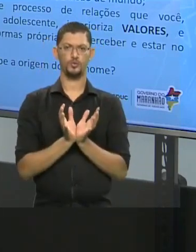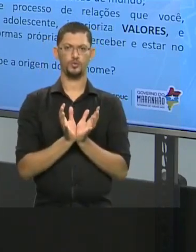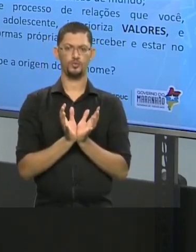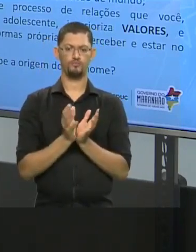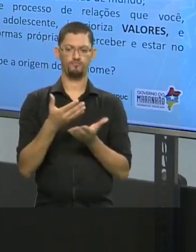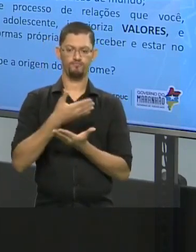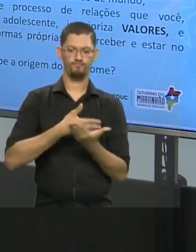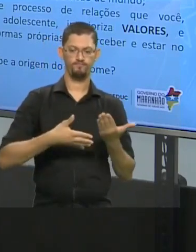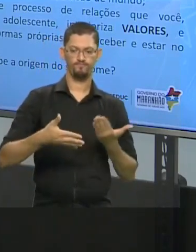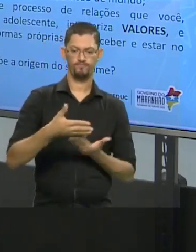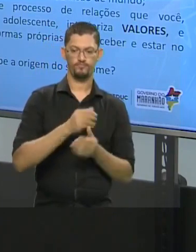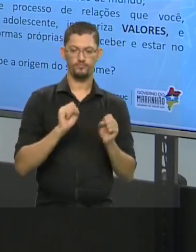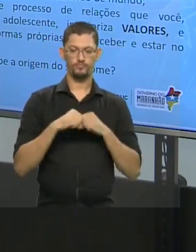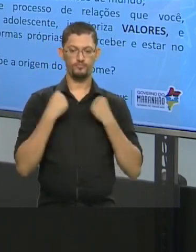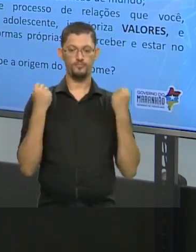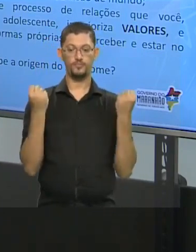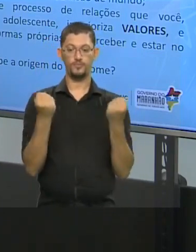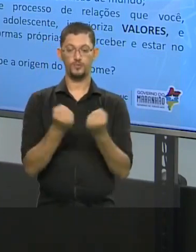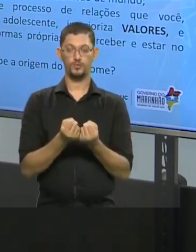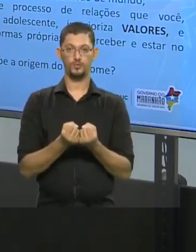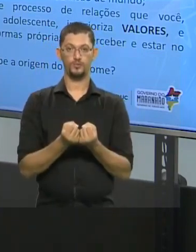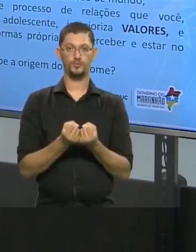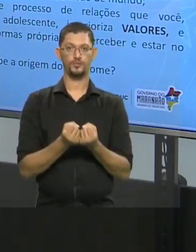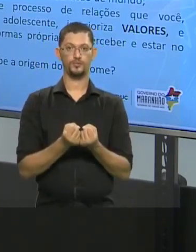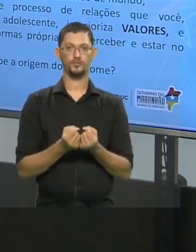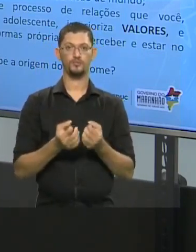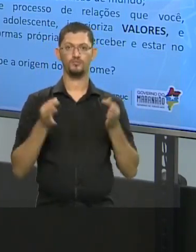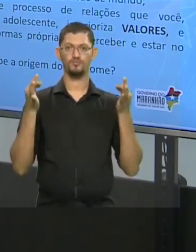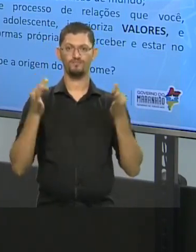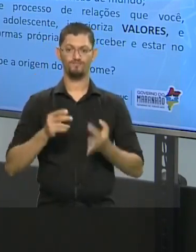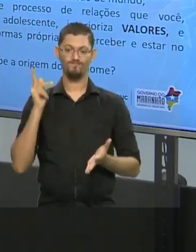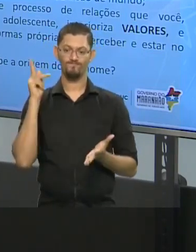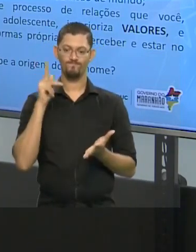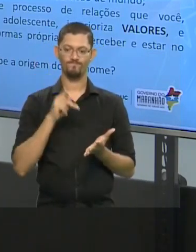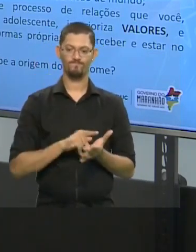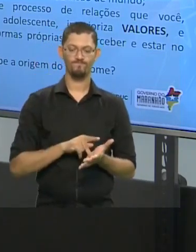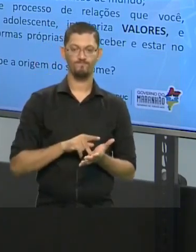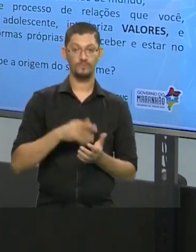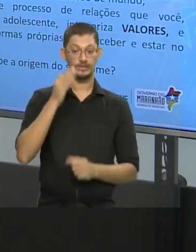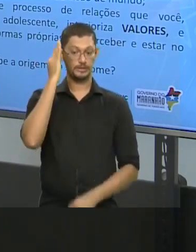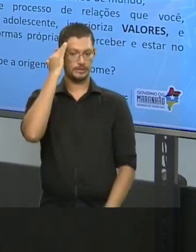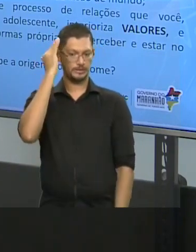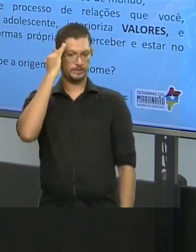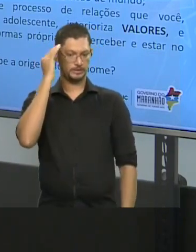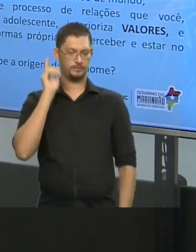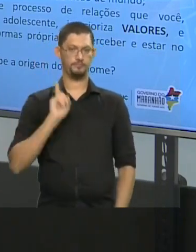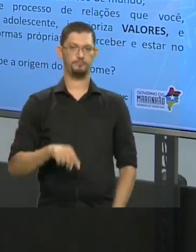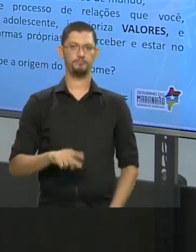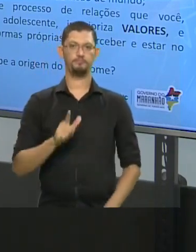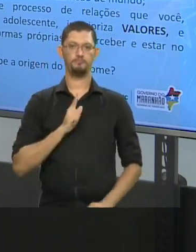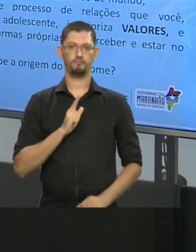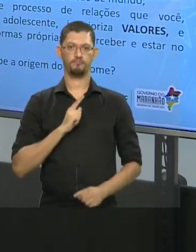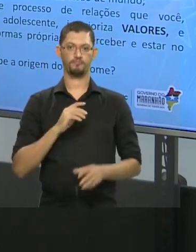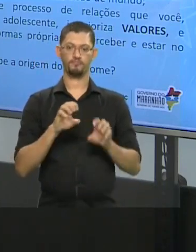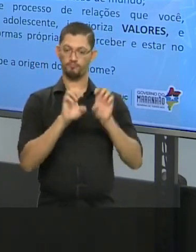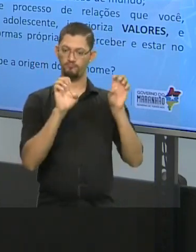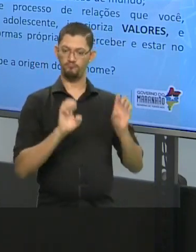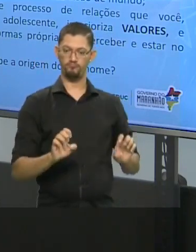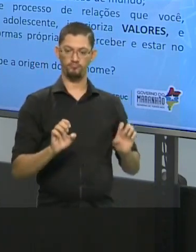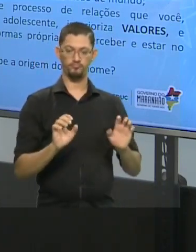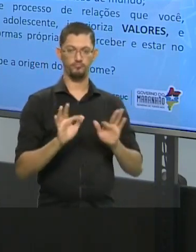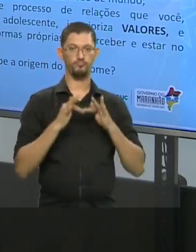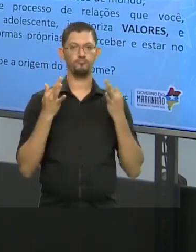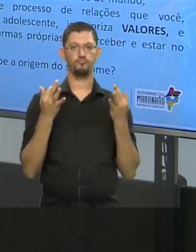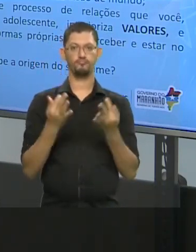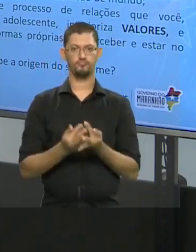de relacionamentos, elas determinam as nossas concepções. E isso tem a ver com a estrutura familiar